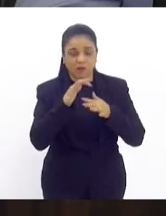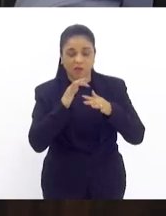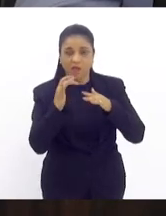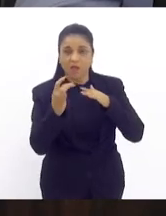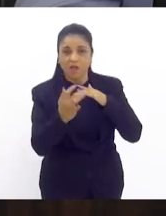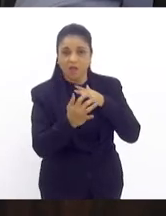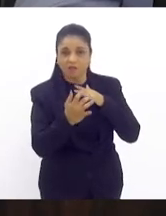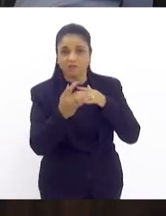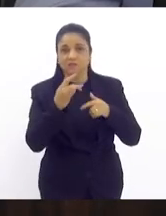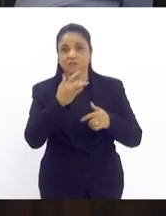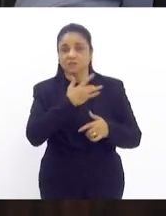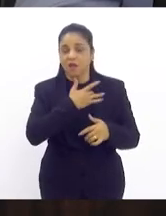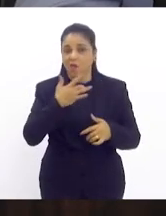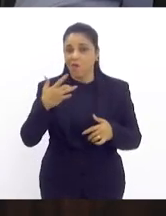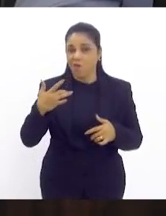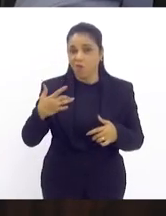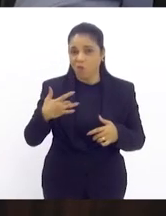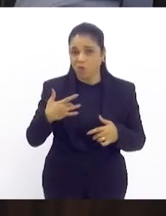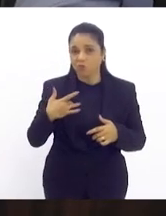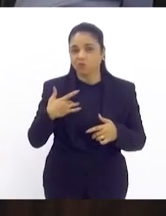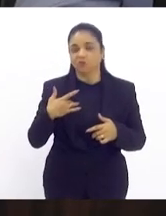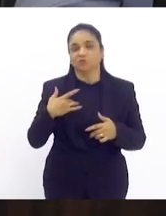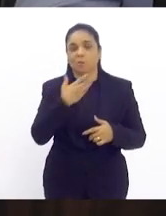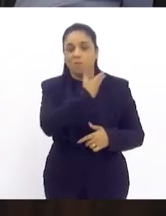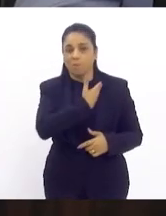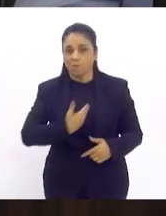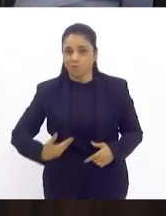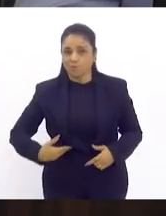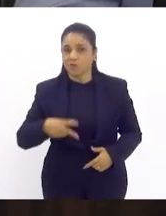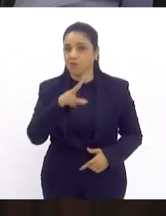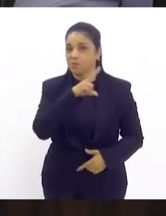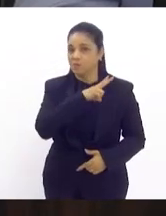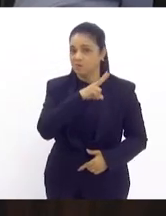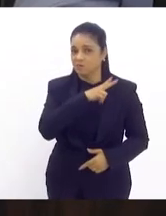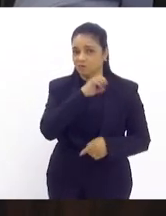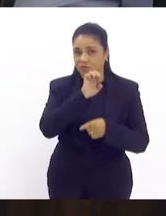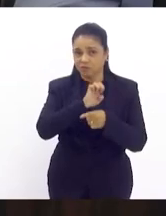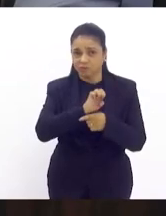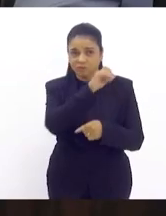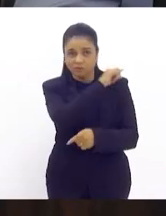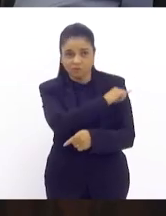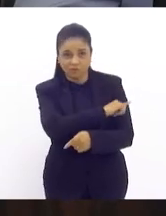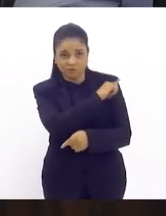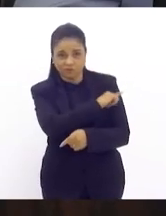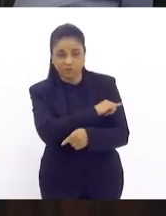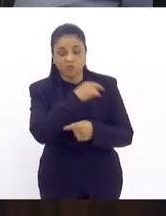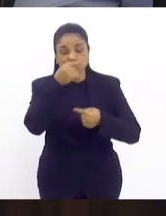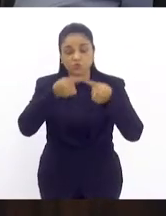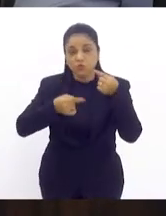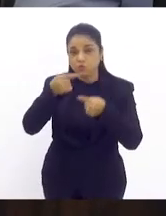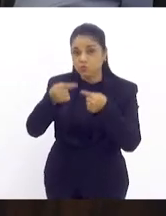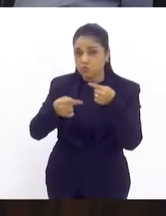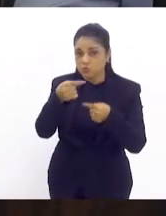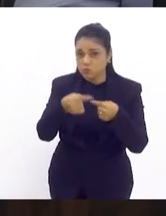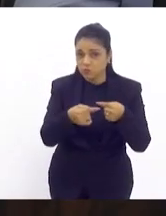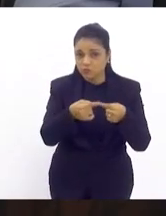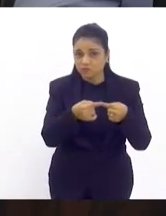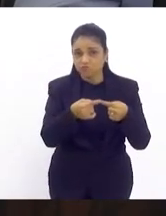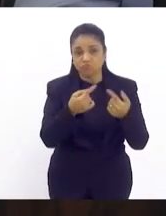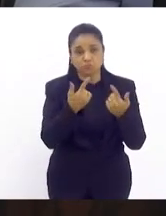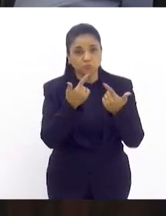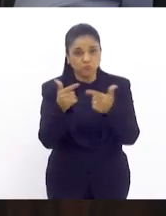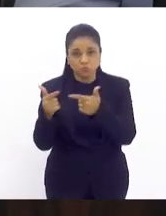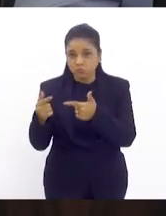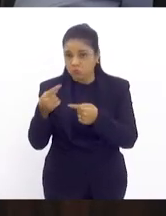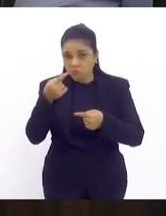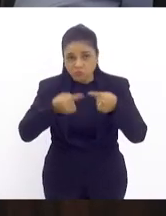de saúde pública e privada do estado do Rio de Janeiro em discussão não havendo com